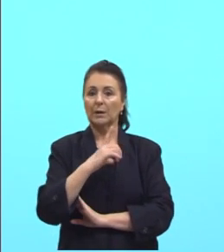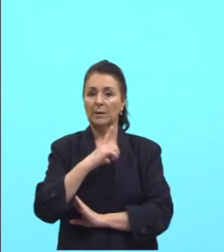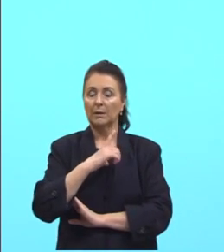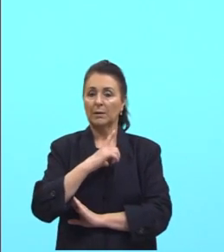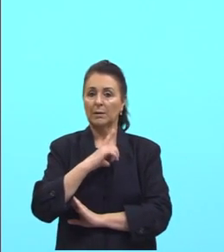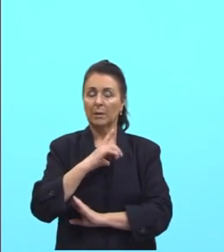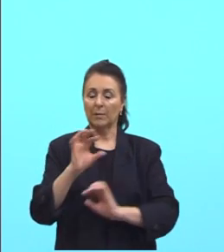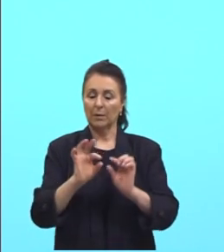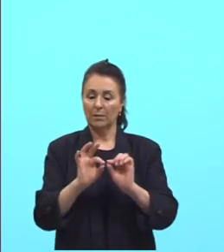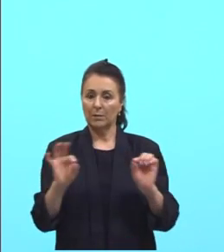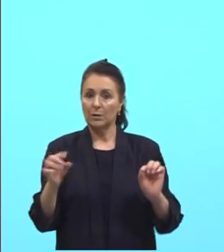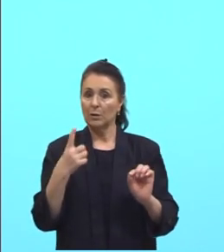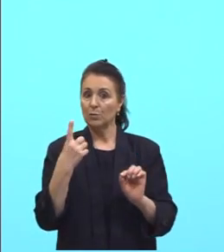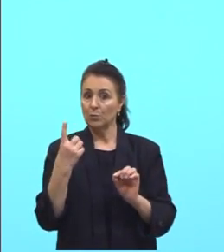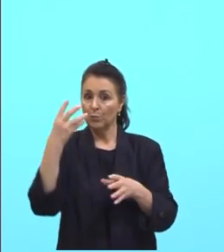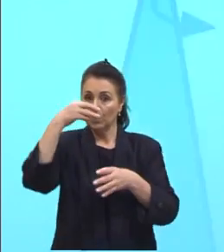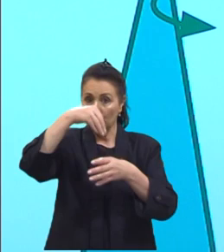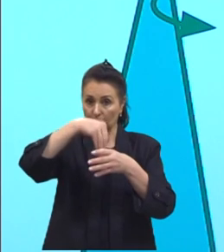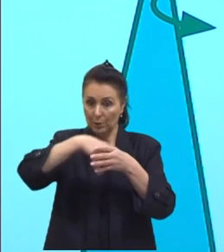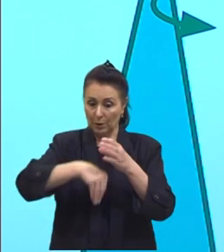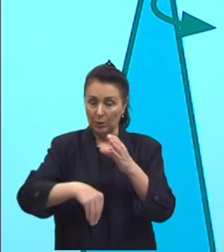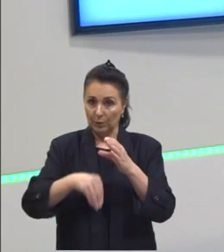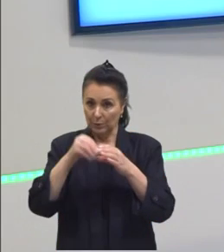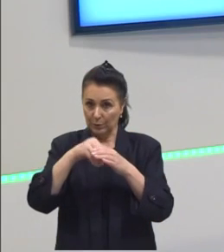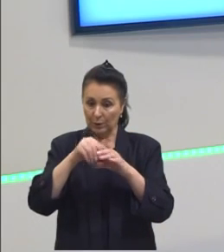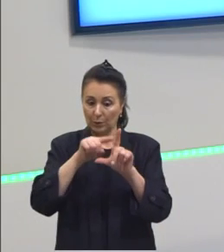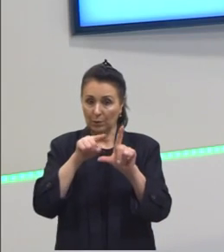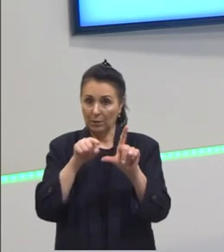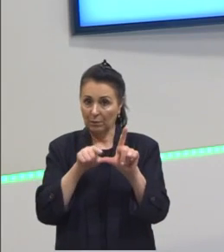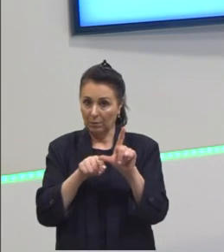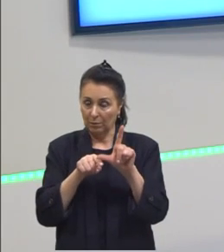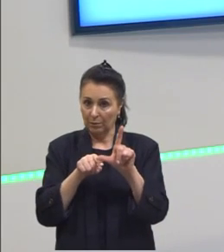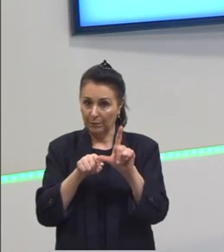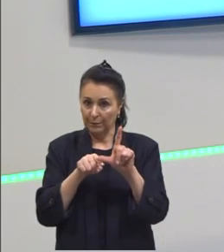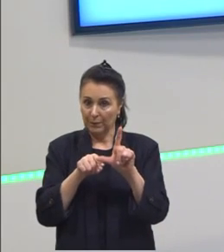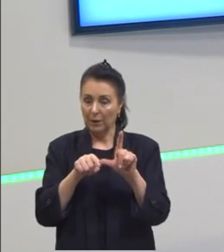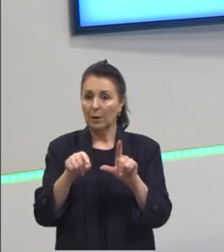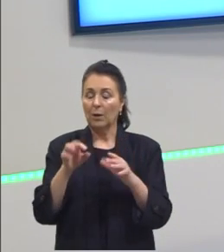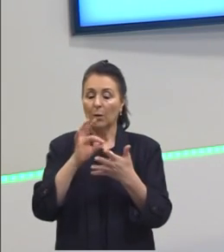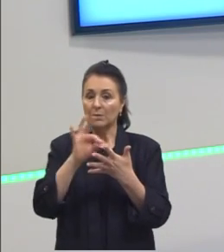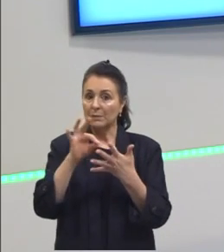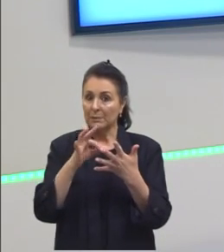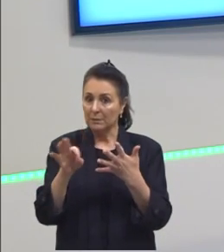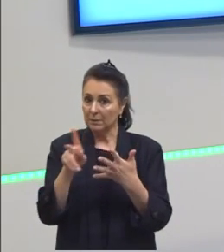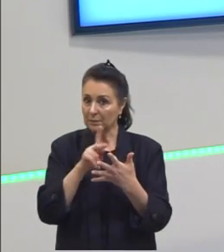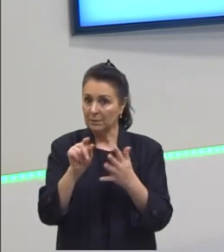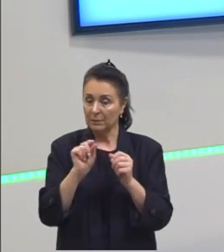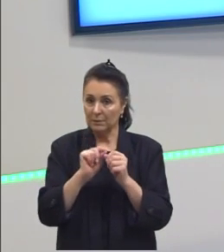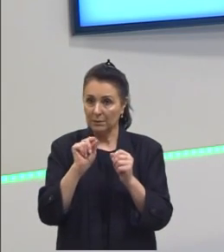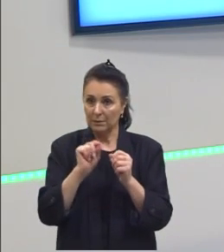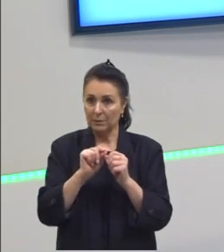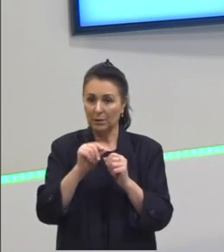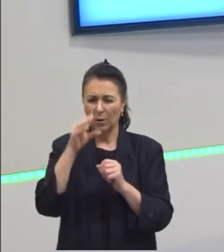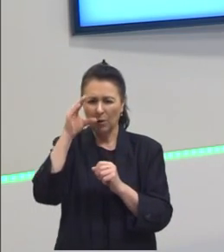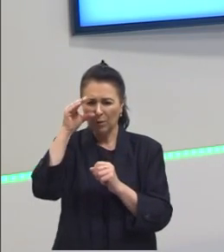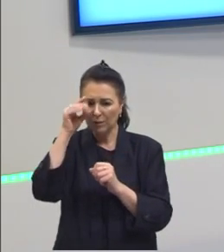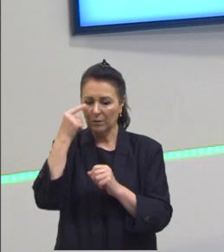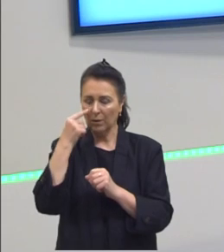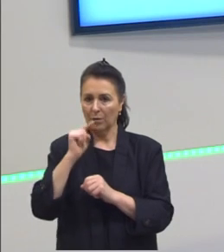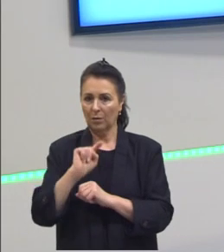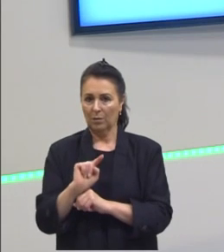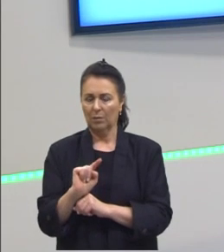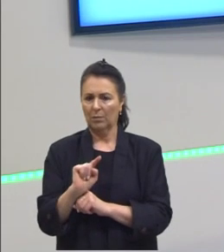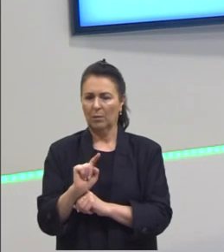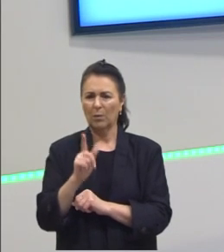medida de um ângulo interno aqui eu destaquei a figura a gente observando assim ela